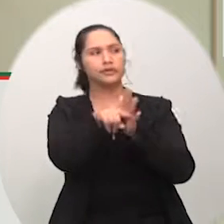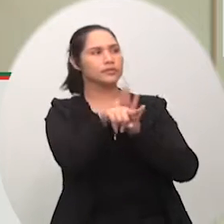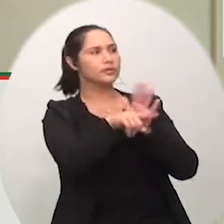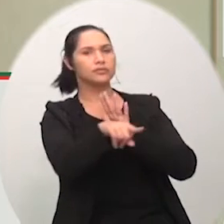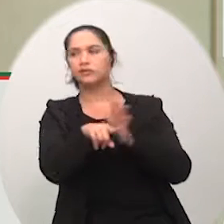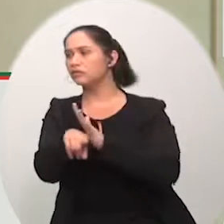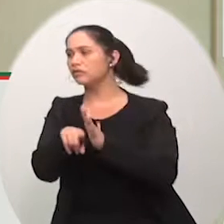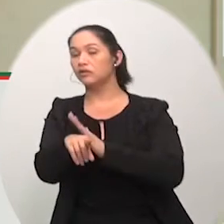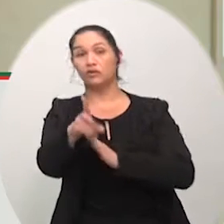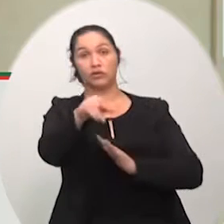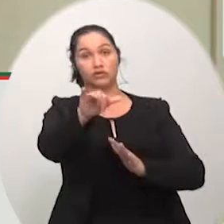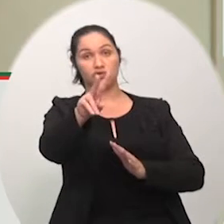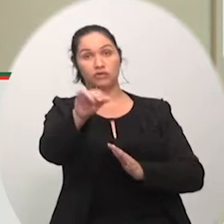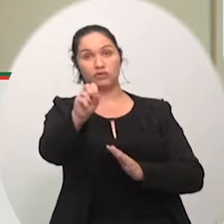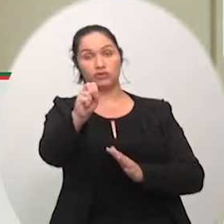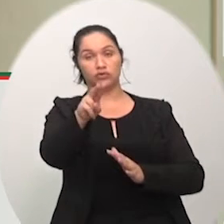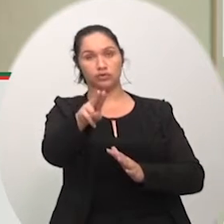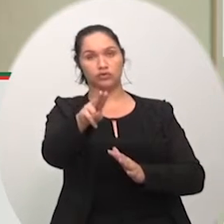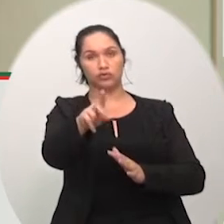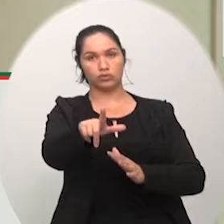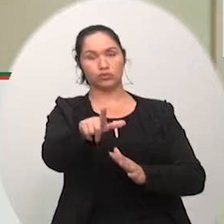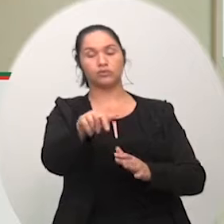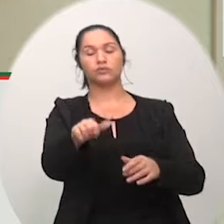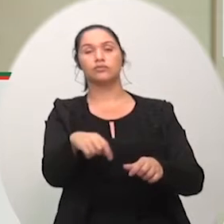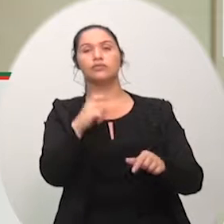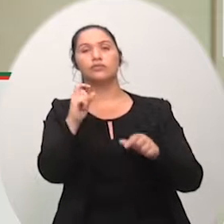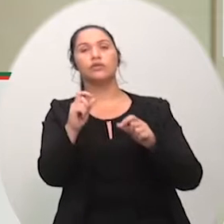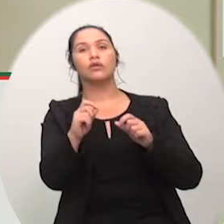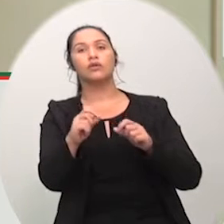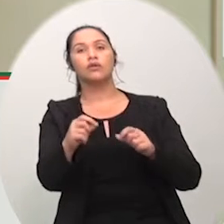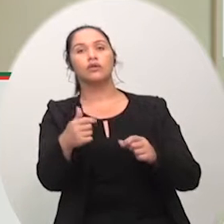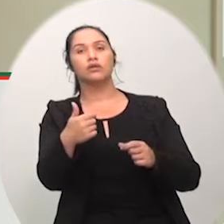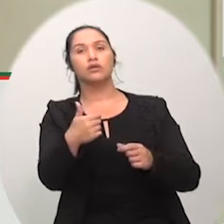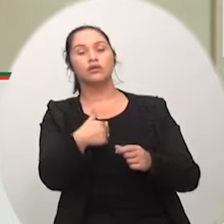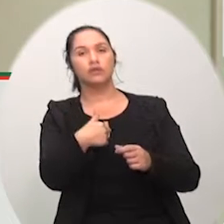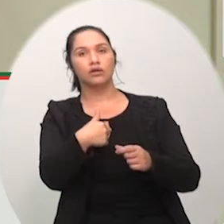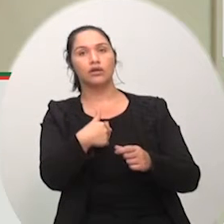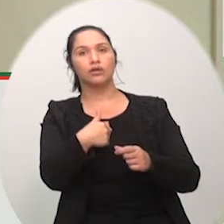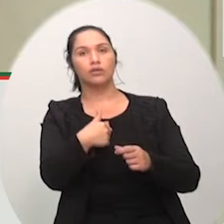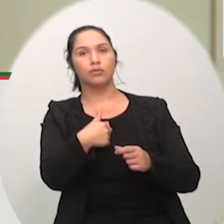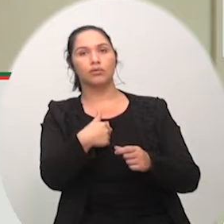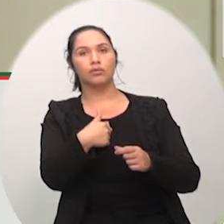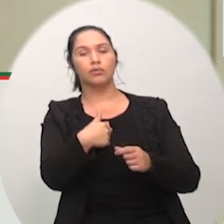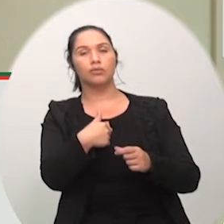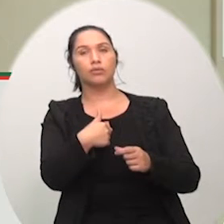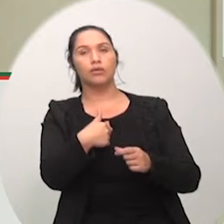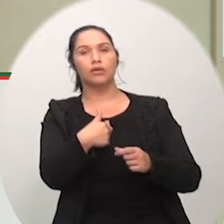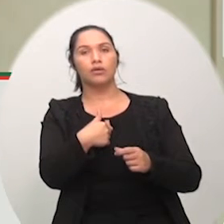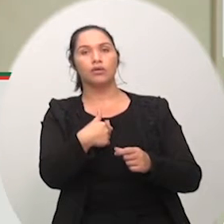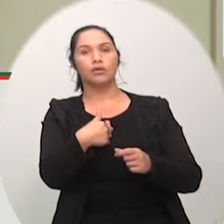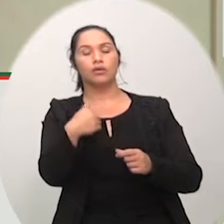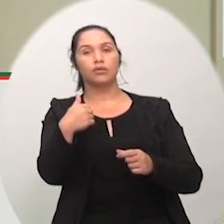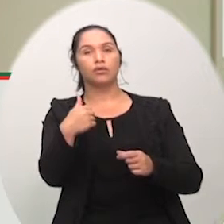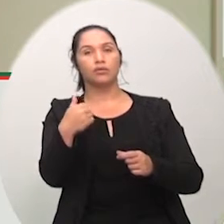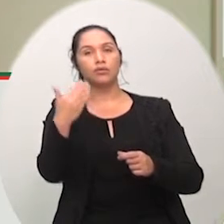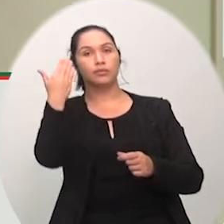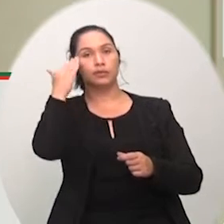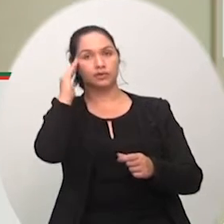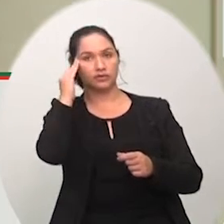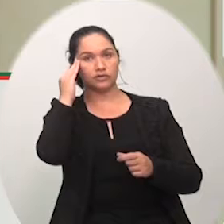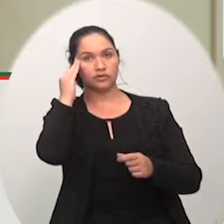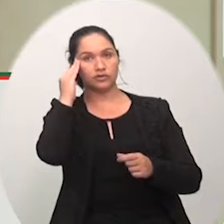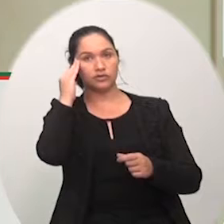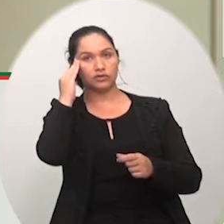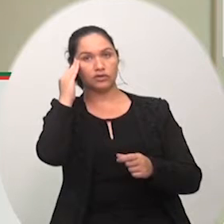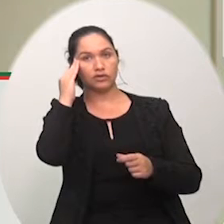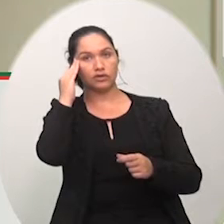à Divisul e a gente descobriu que a grande maioria todos praticamente todos é unânime todos já entraram